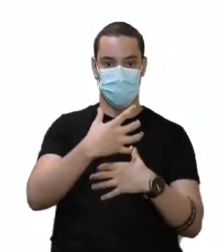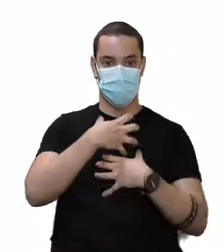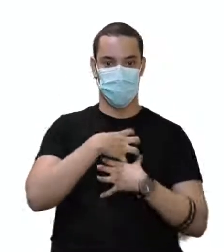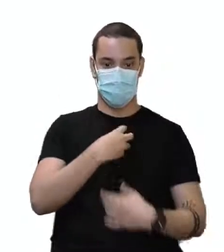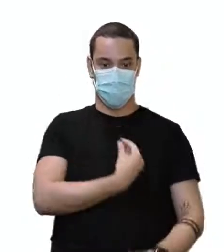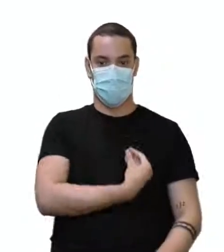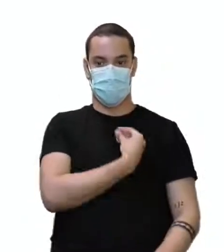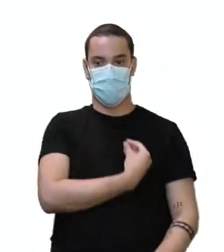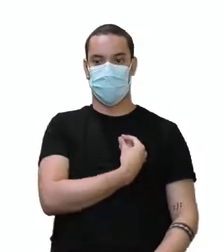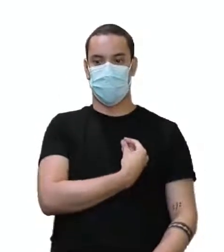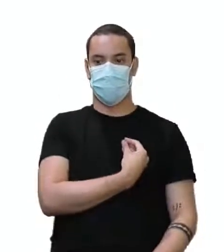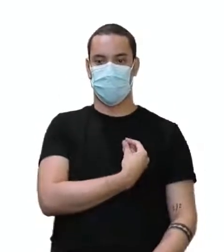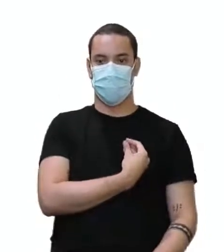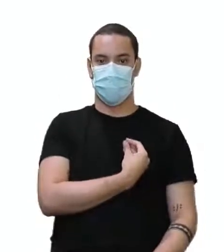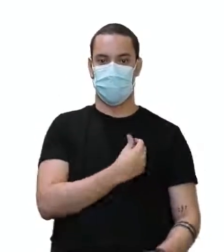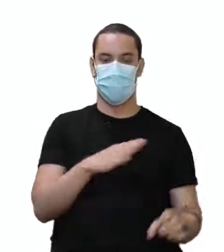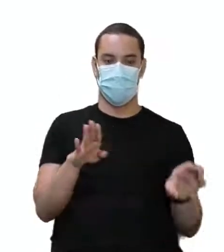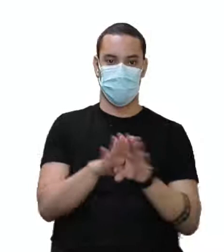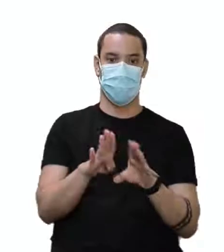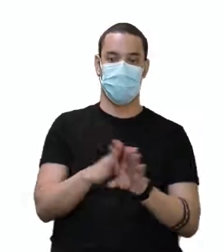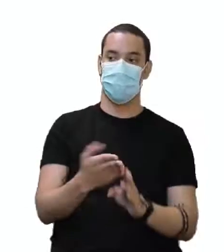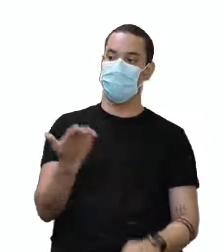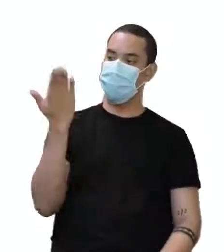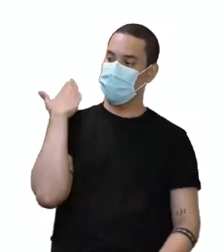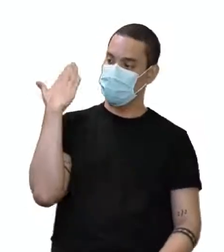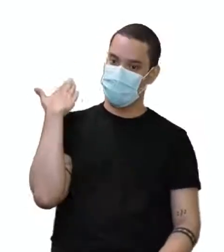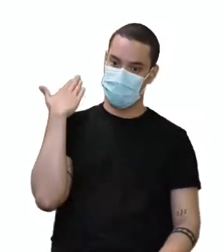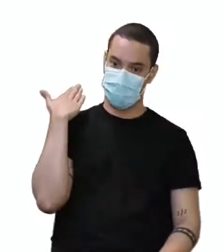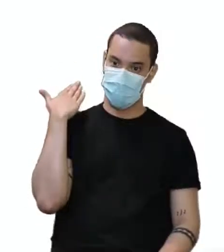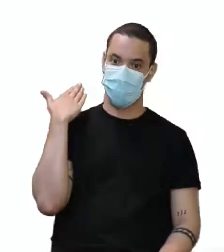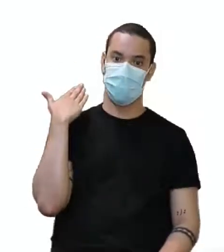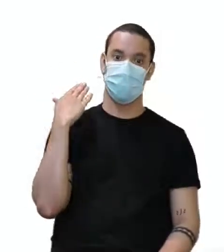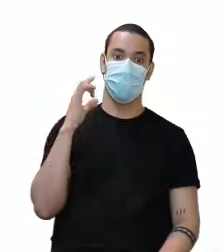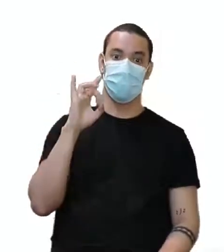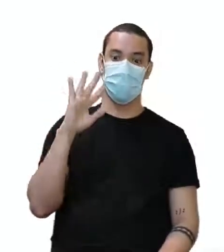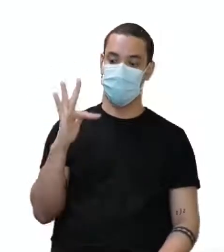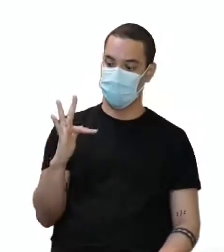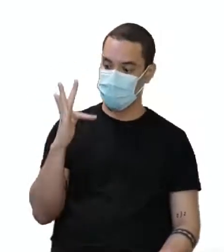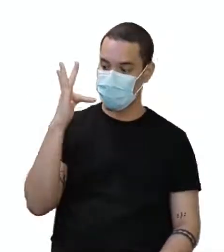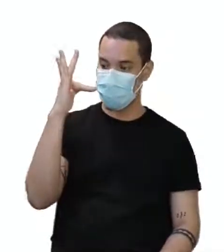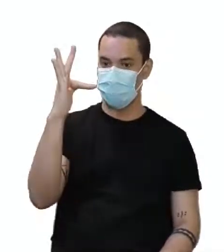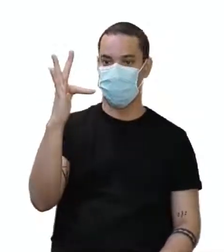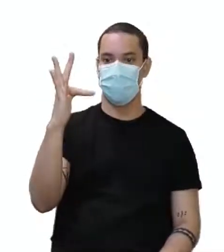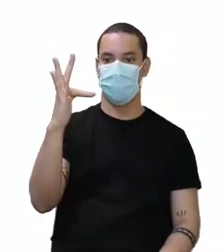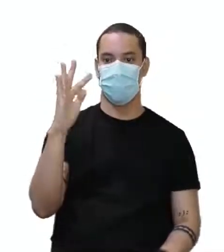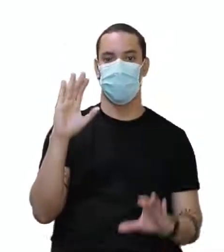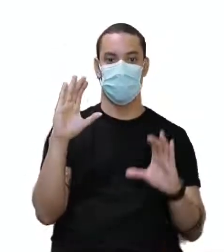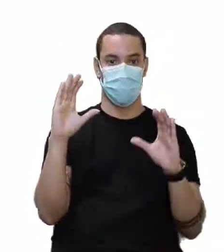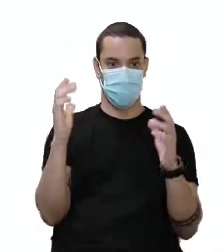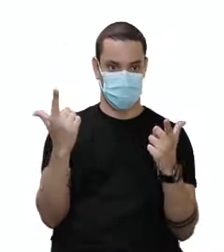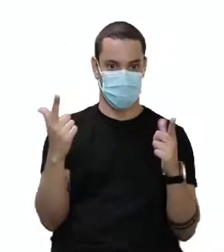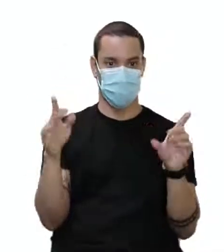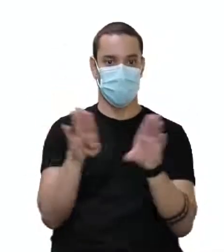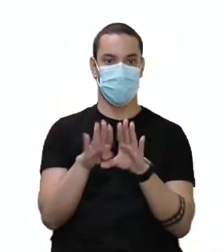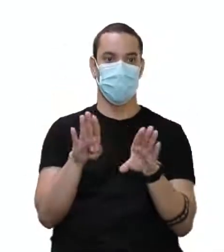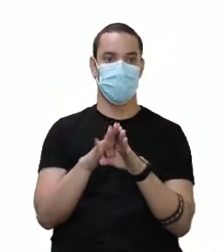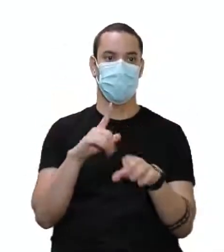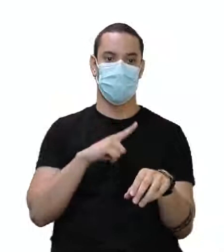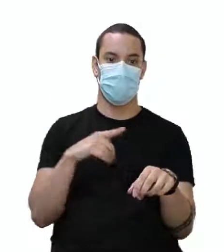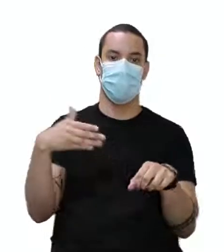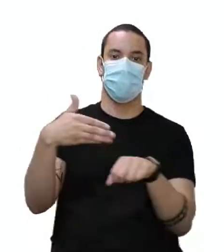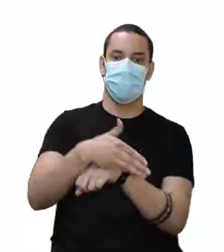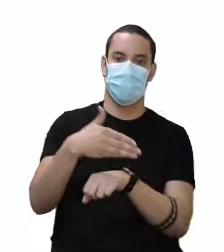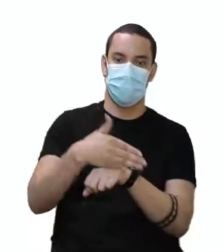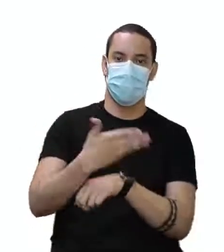presente, outras formas no passado e apenas no futuro. Claro, outras formas também no participo